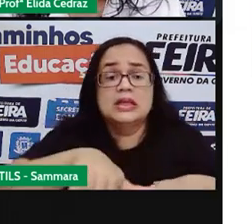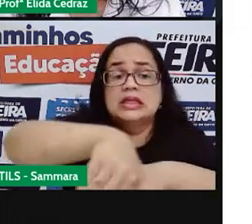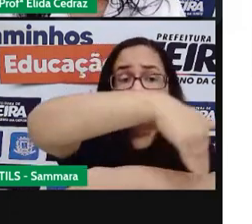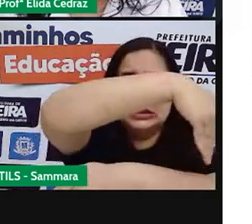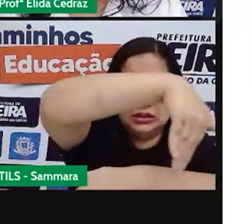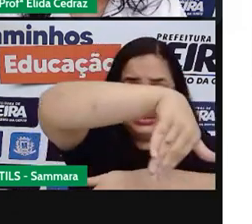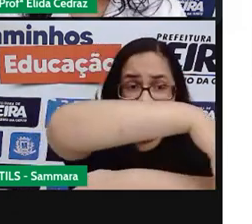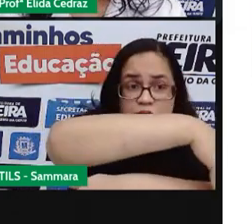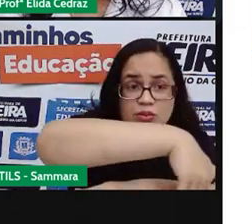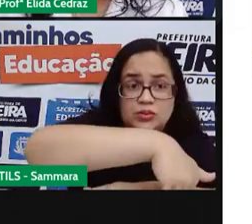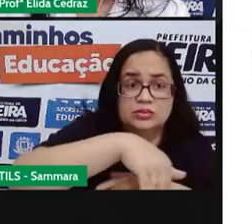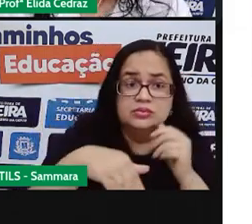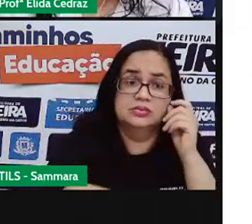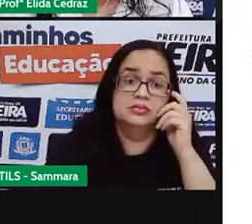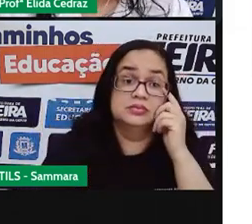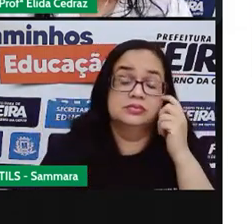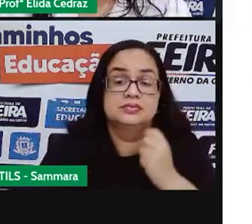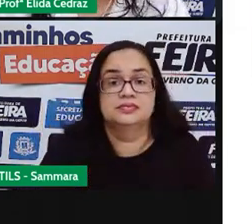ruas?